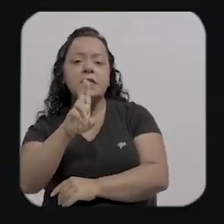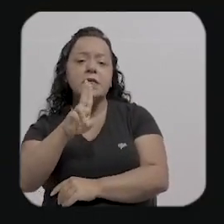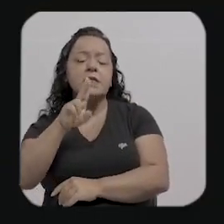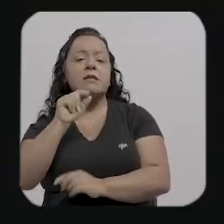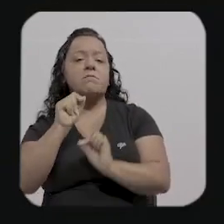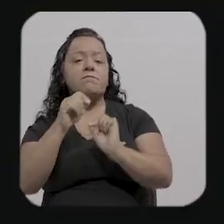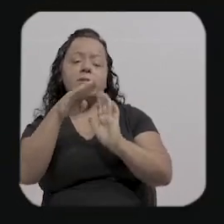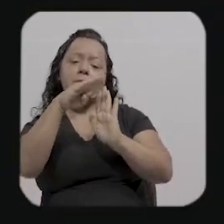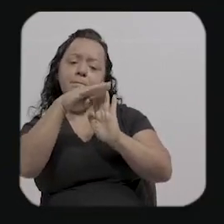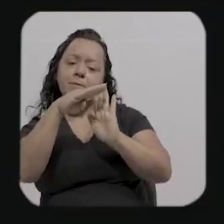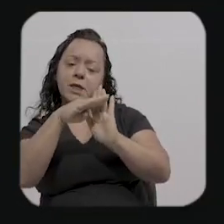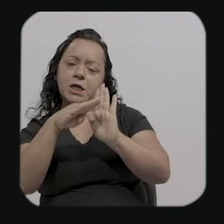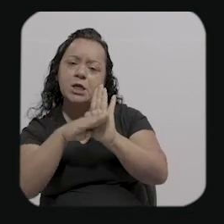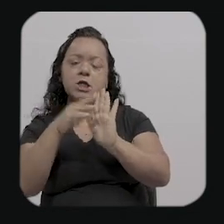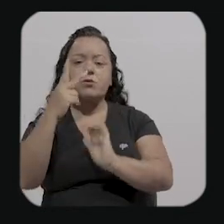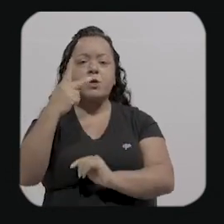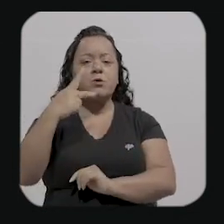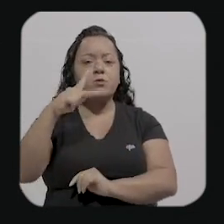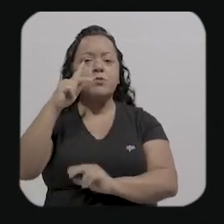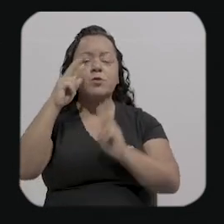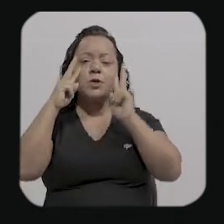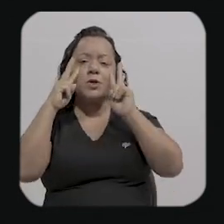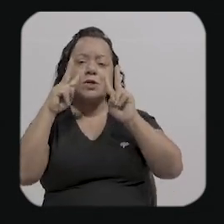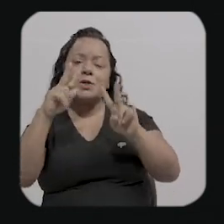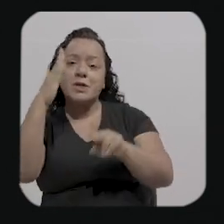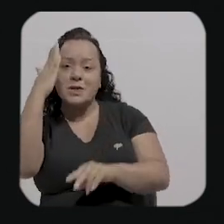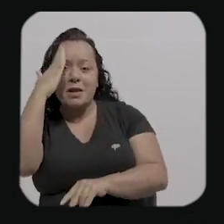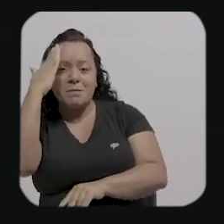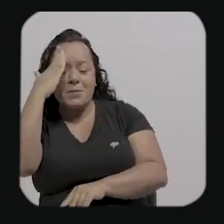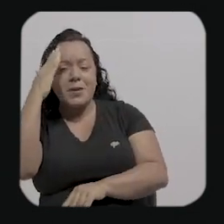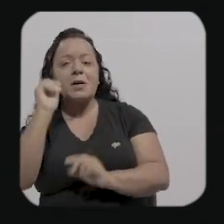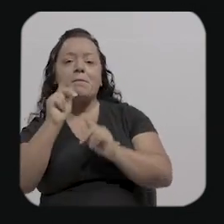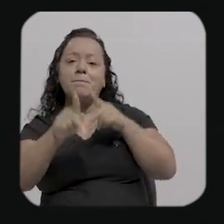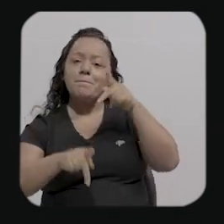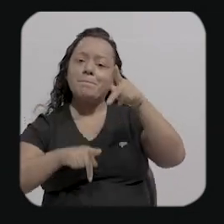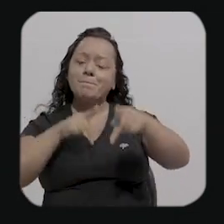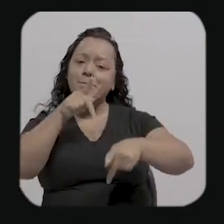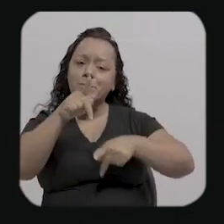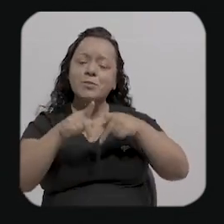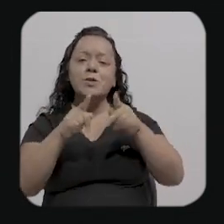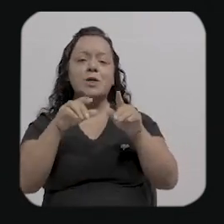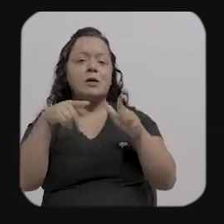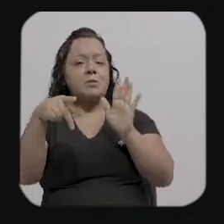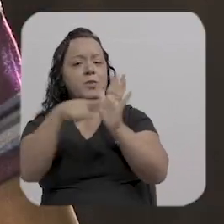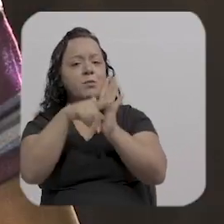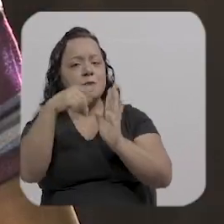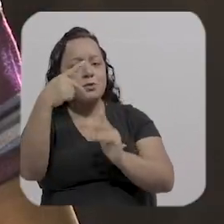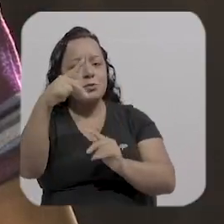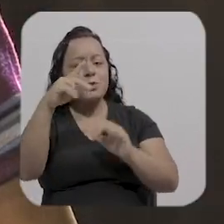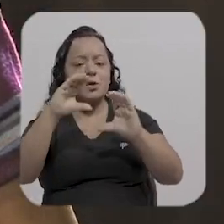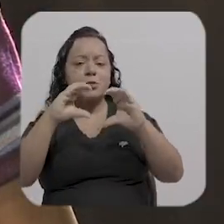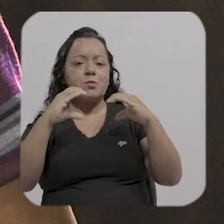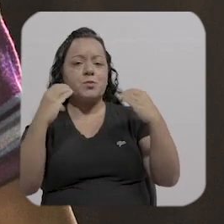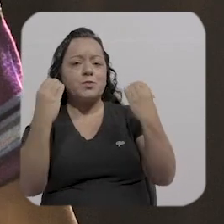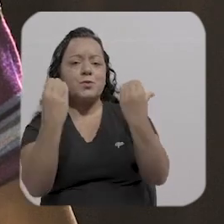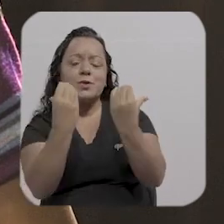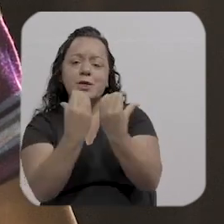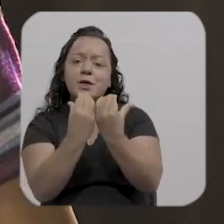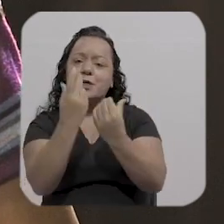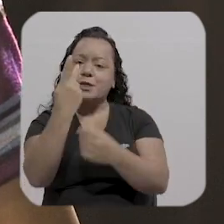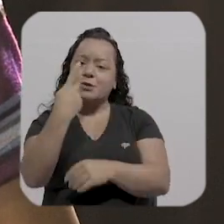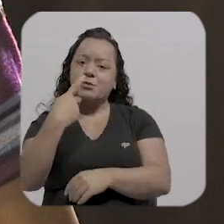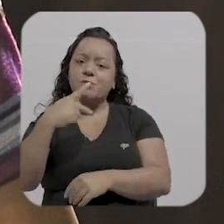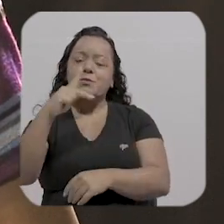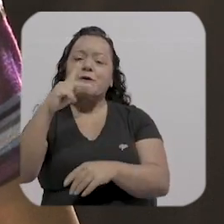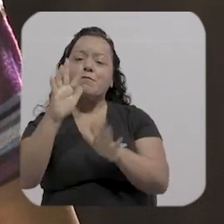teu olhar, né? Com o saber popular, o convívio da própria comunidade, da tua família. Sim, sim. Esse é outro tempo que a gente fala, né? Que